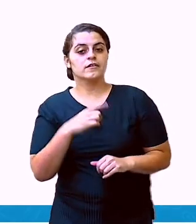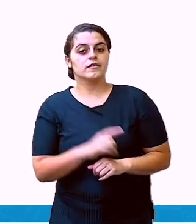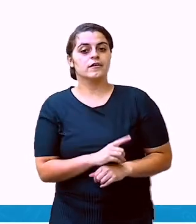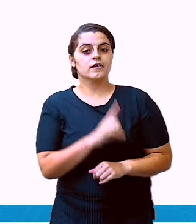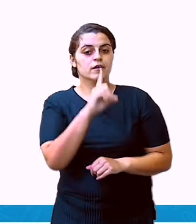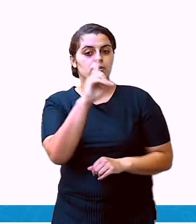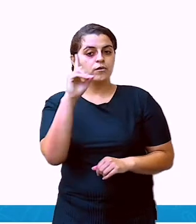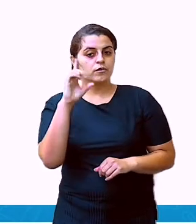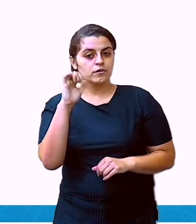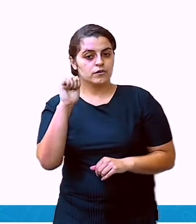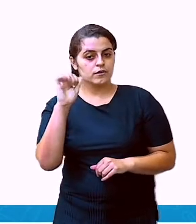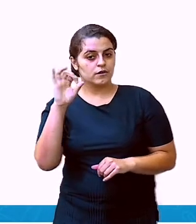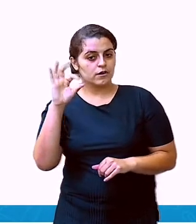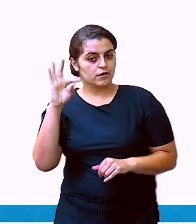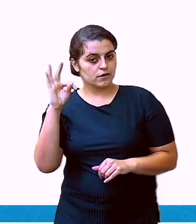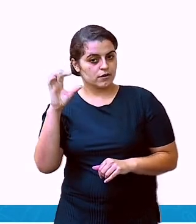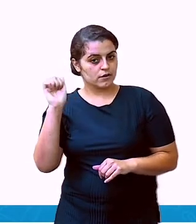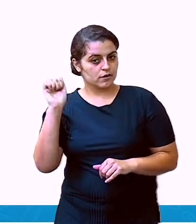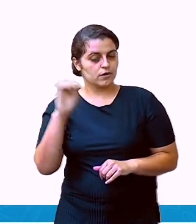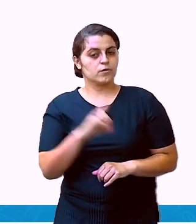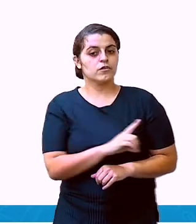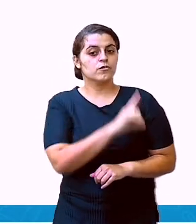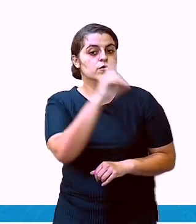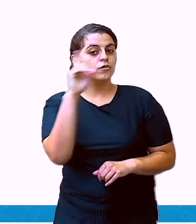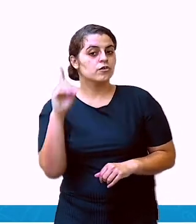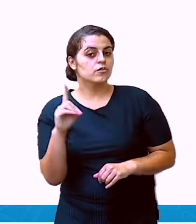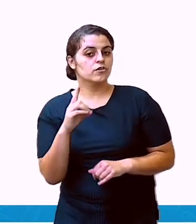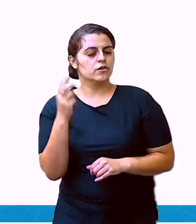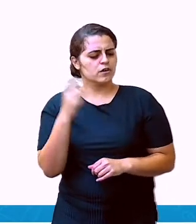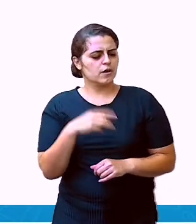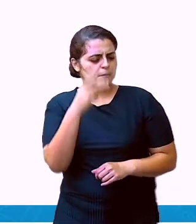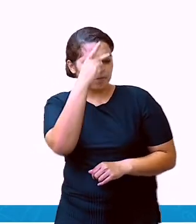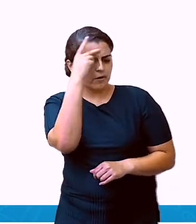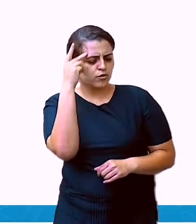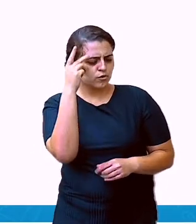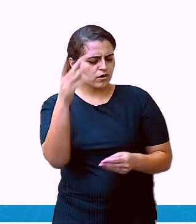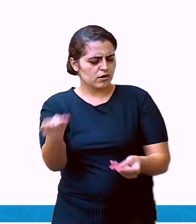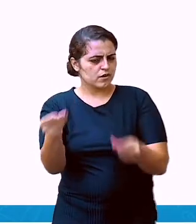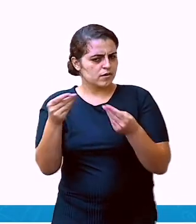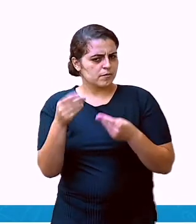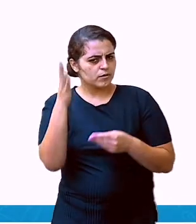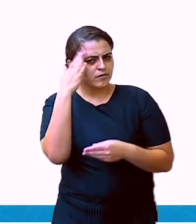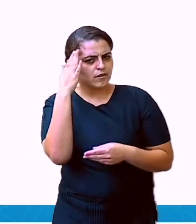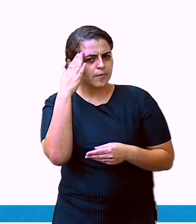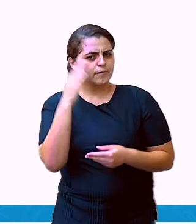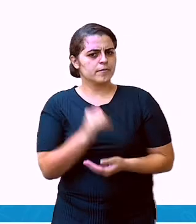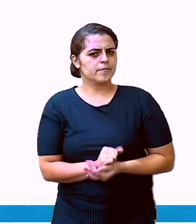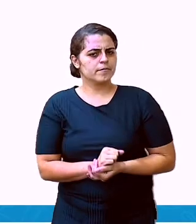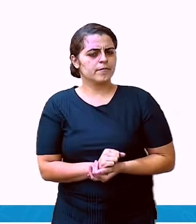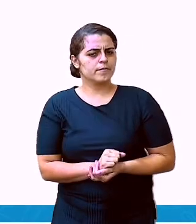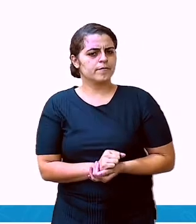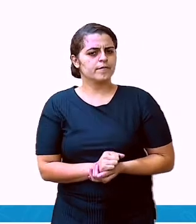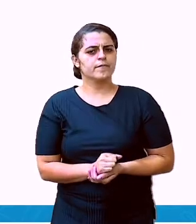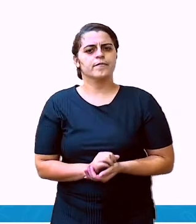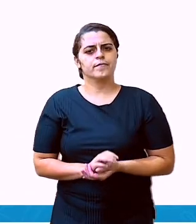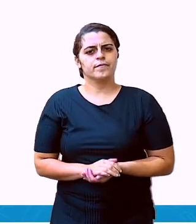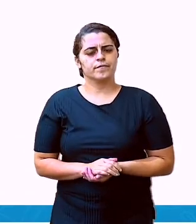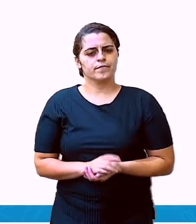para a pessoa que recebeu se situar. Não é mesmo? A data,